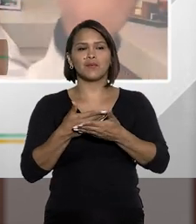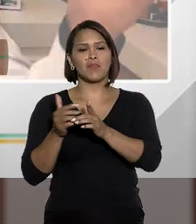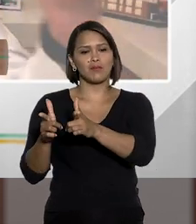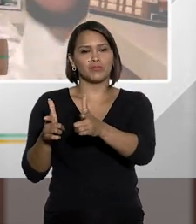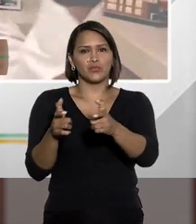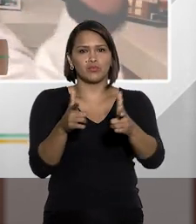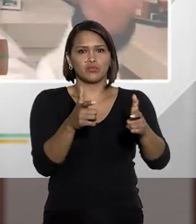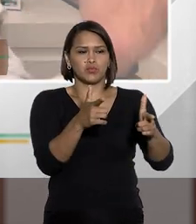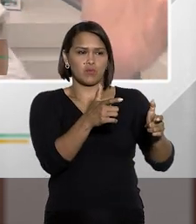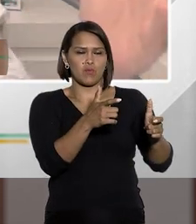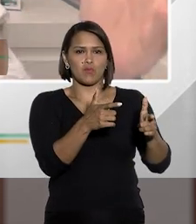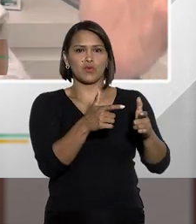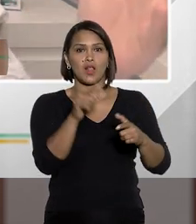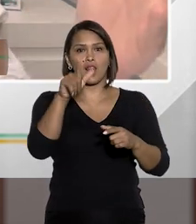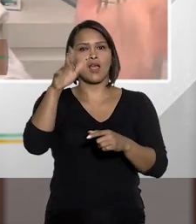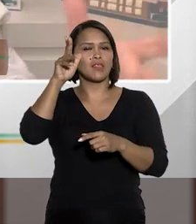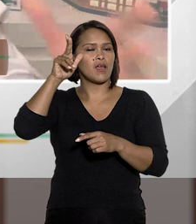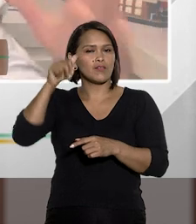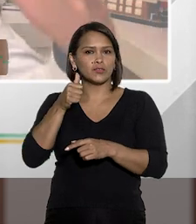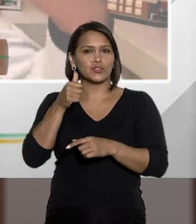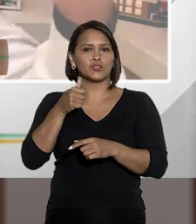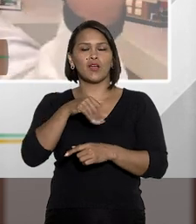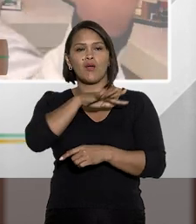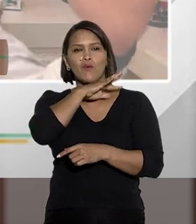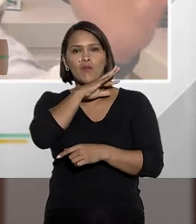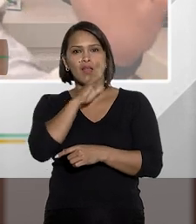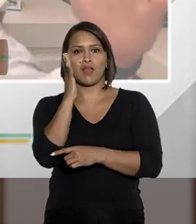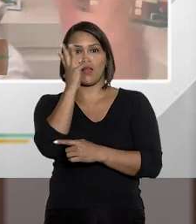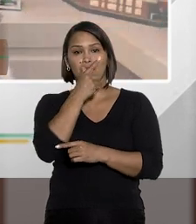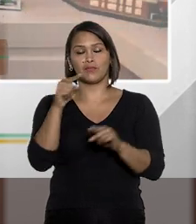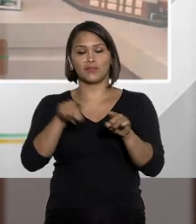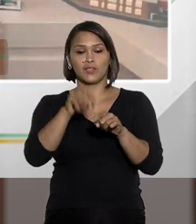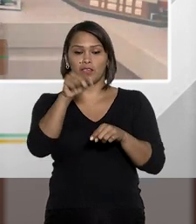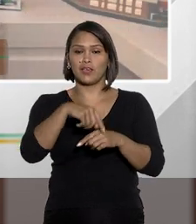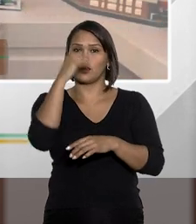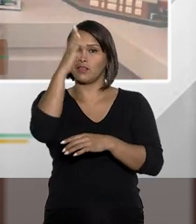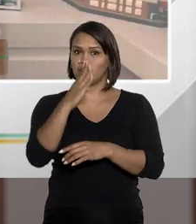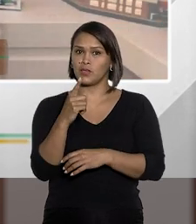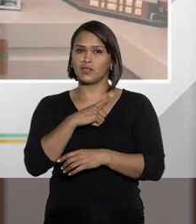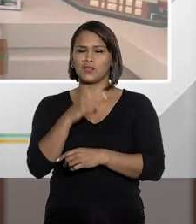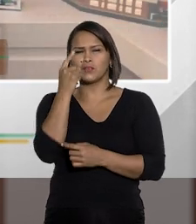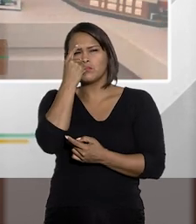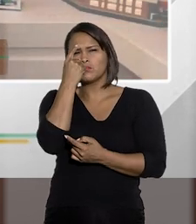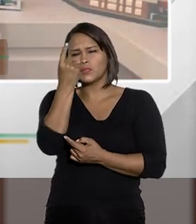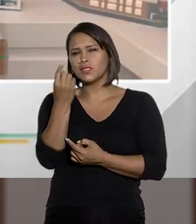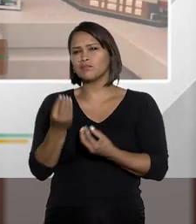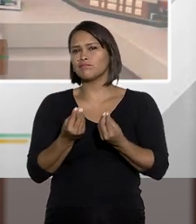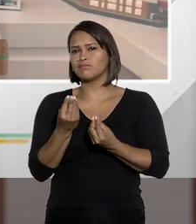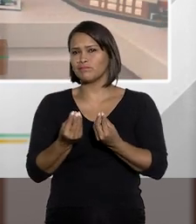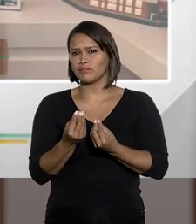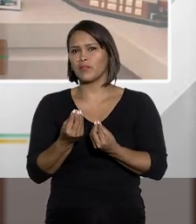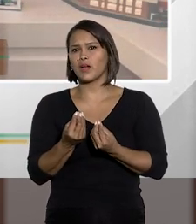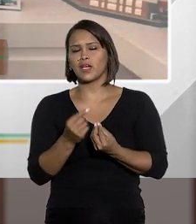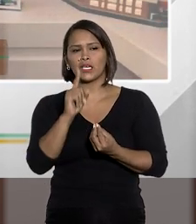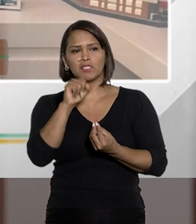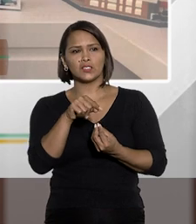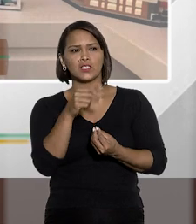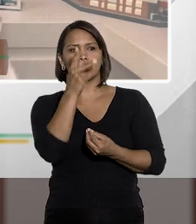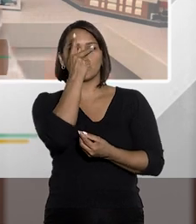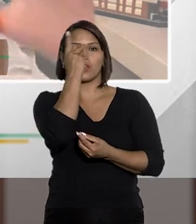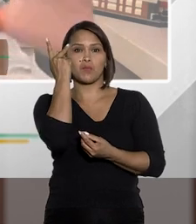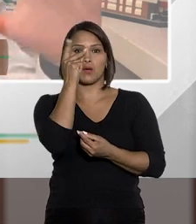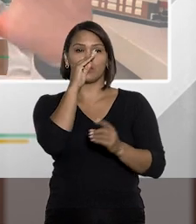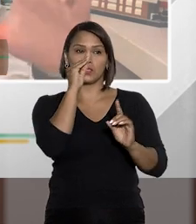de um safari lá na África do Sul. Então, você caçou um leão. E no Brasil há uma ideia, Tiago,